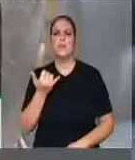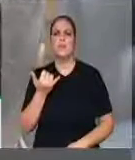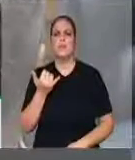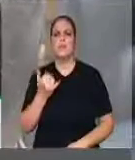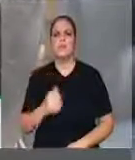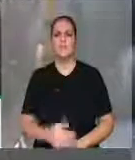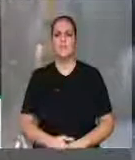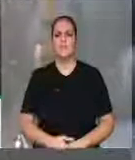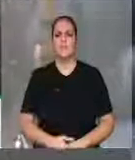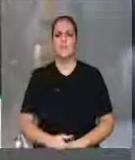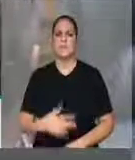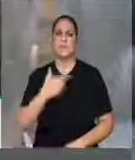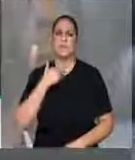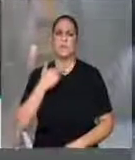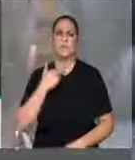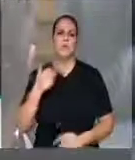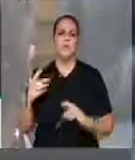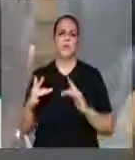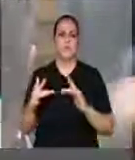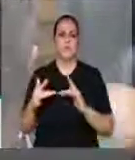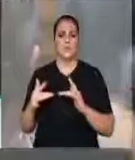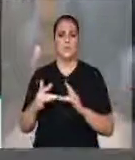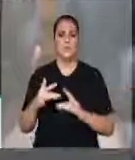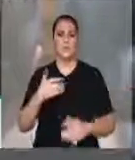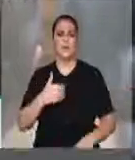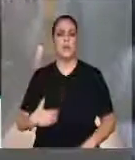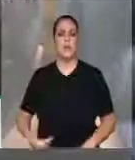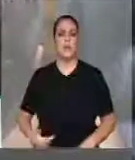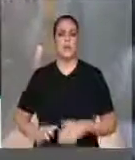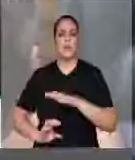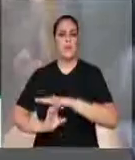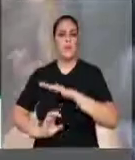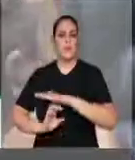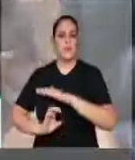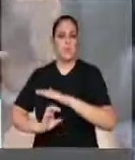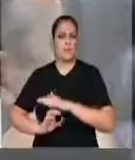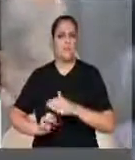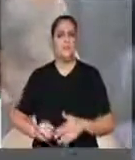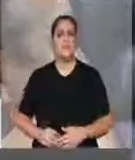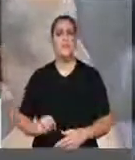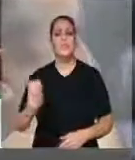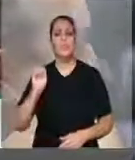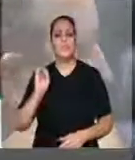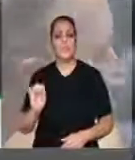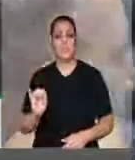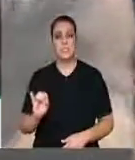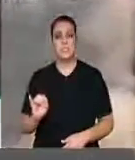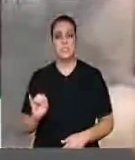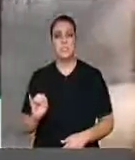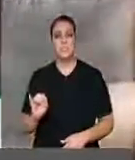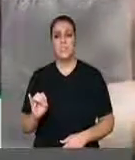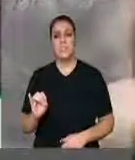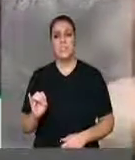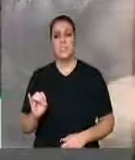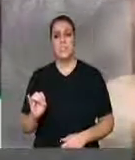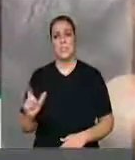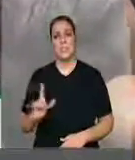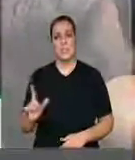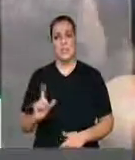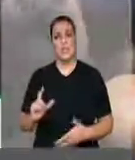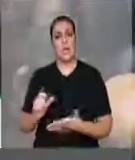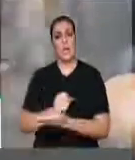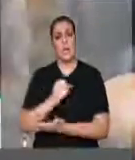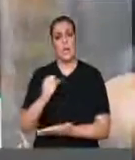pública, sociedade de economia mista ou empresa concessionária de serviço público, salvo quando o contrato